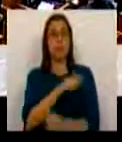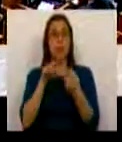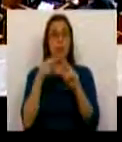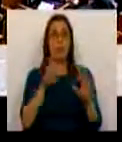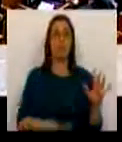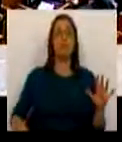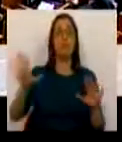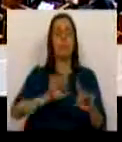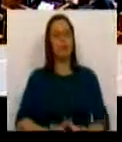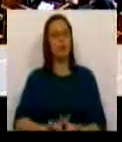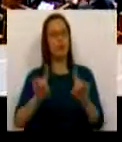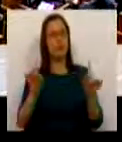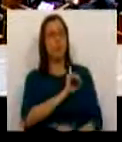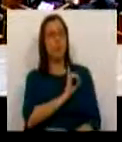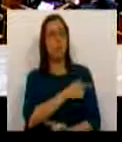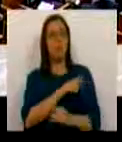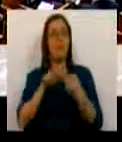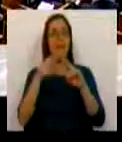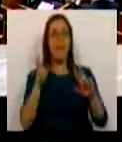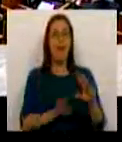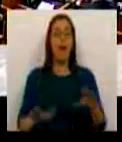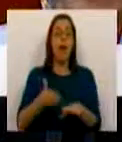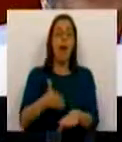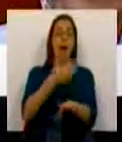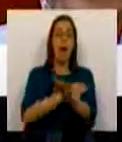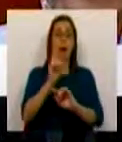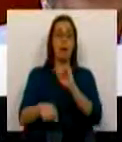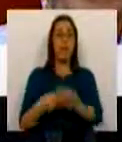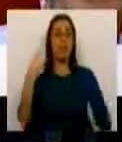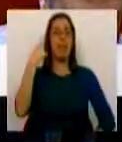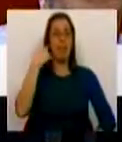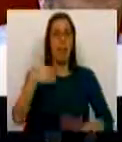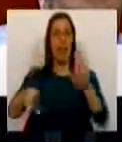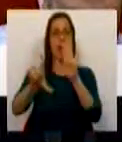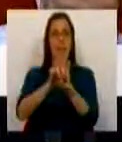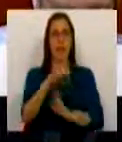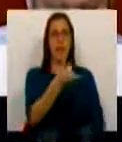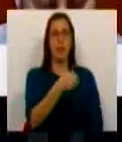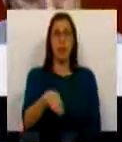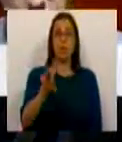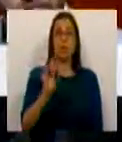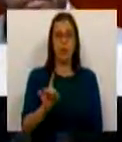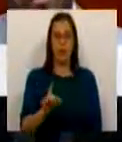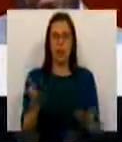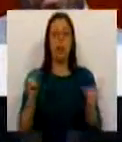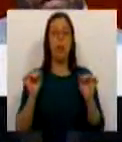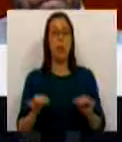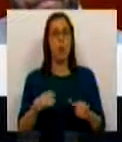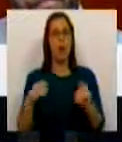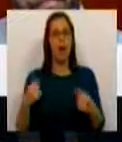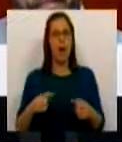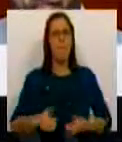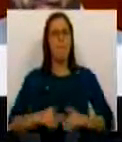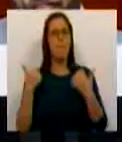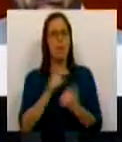antes e depois da lei de 2006. Hoje temos